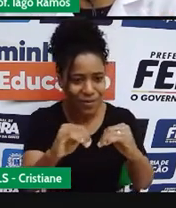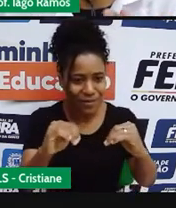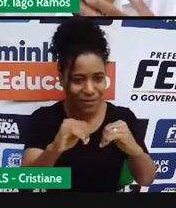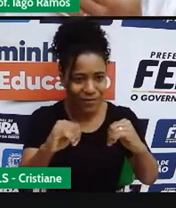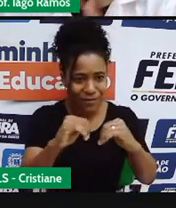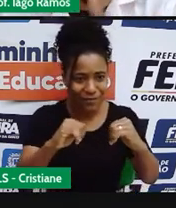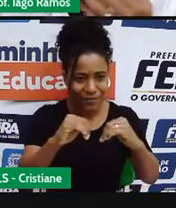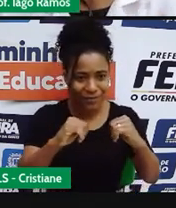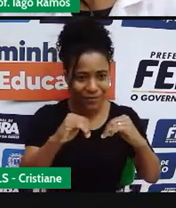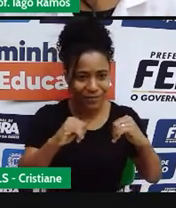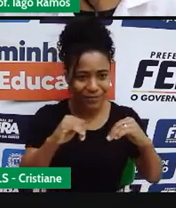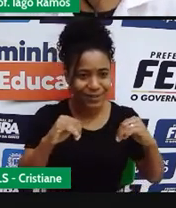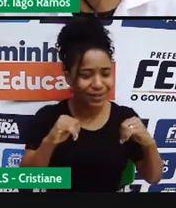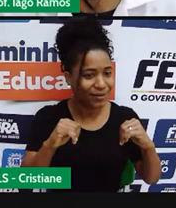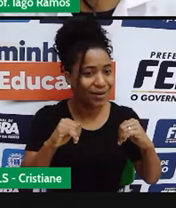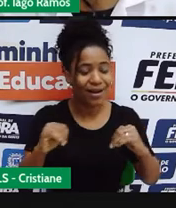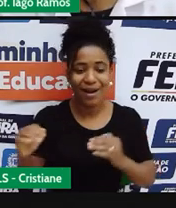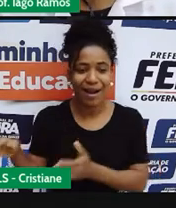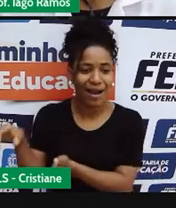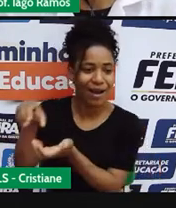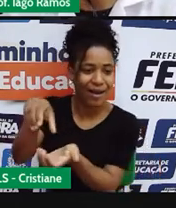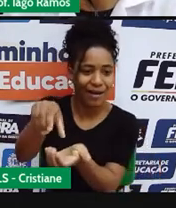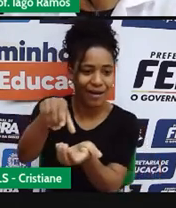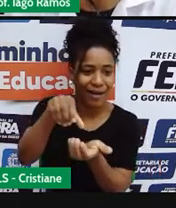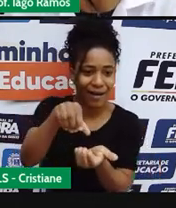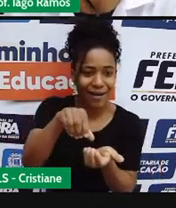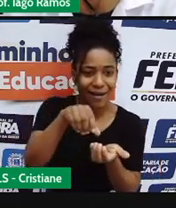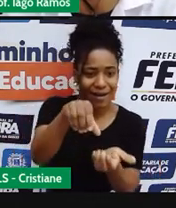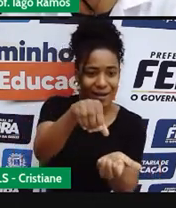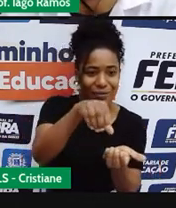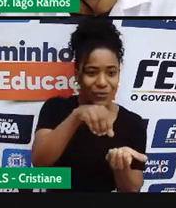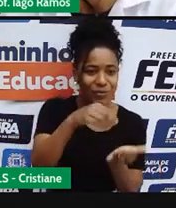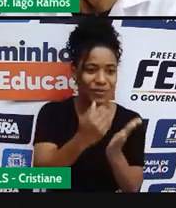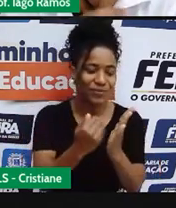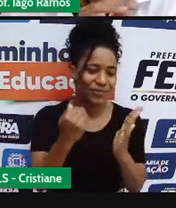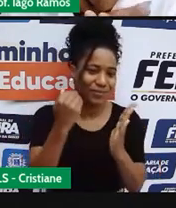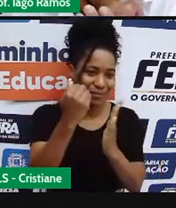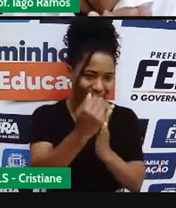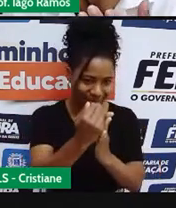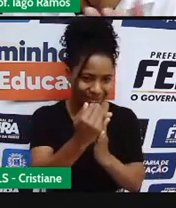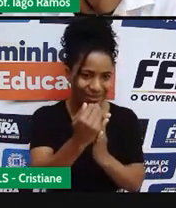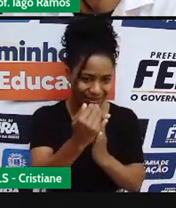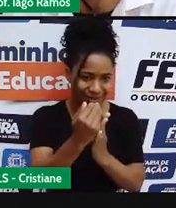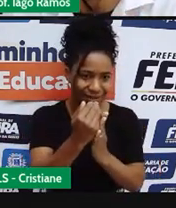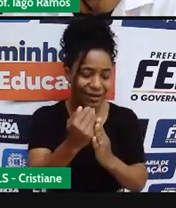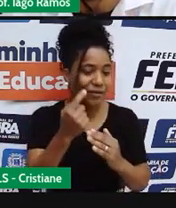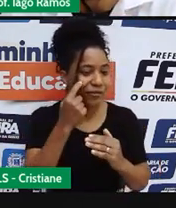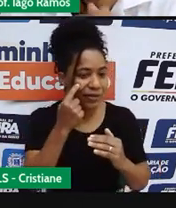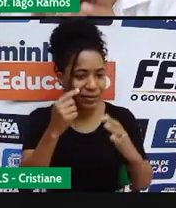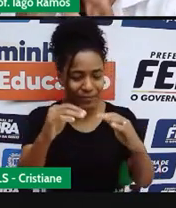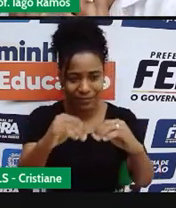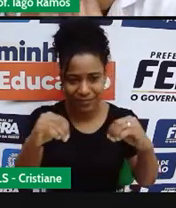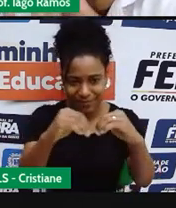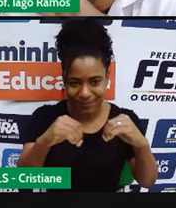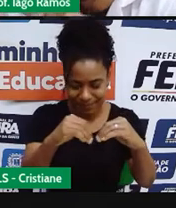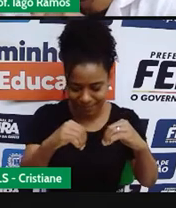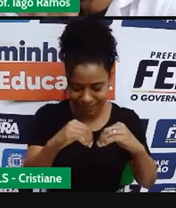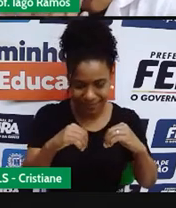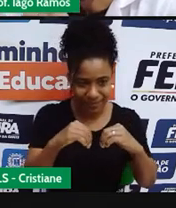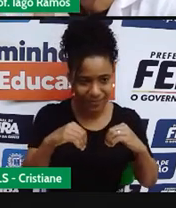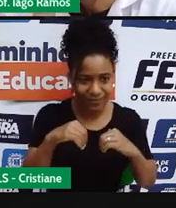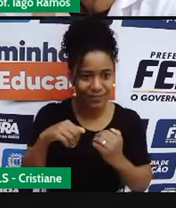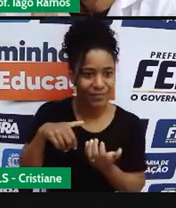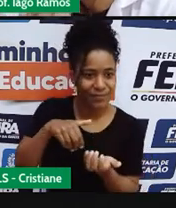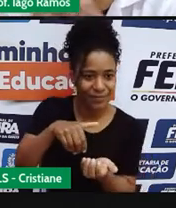precisou de mais adubo. Percebe que existe uma relação entre a quantidade de covinhas e a quantidade de